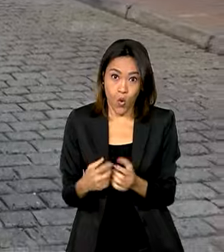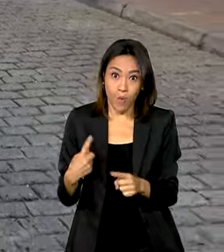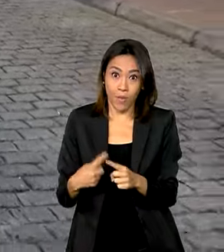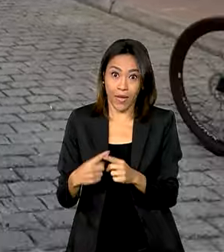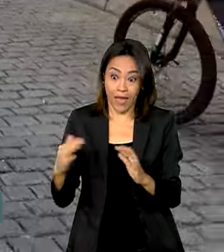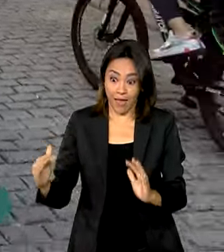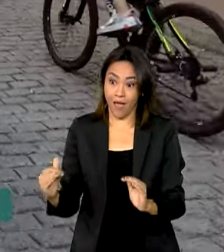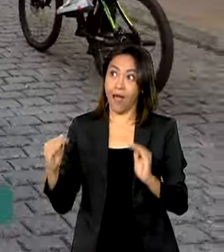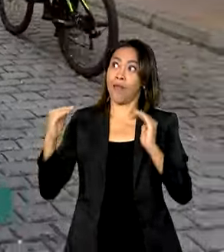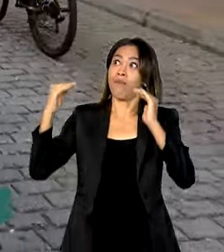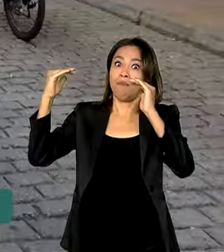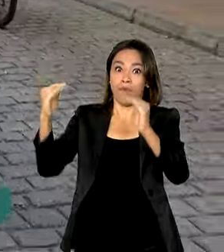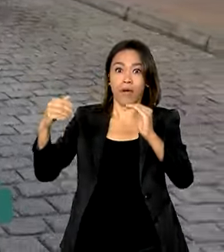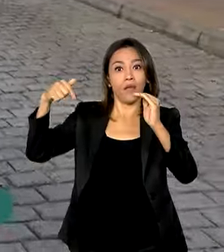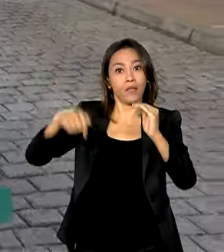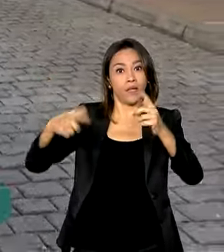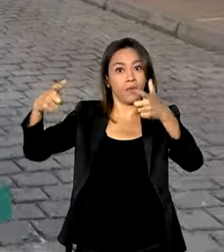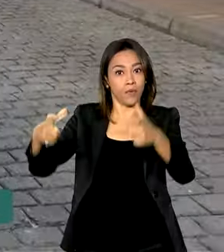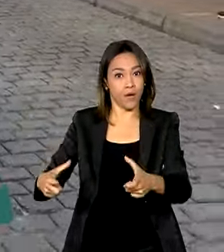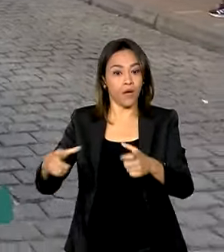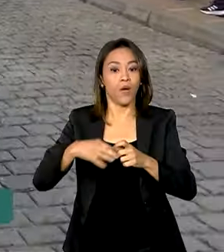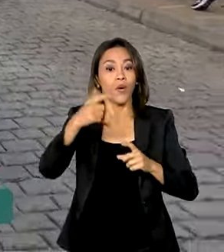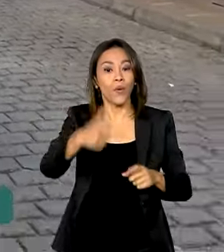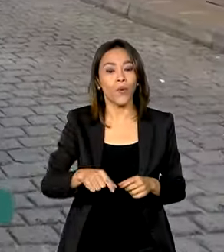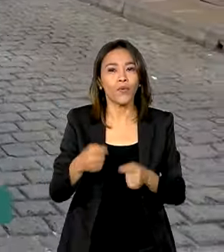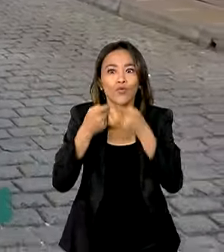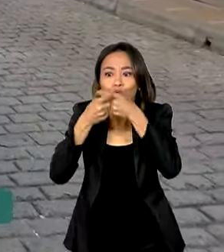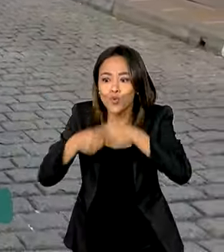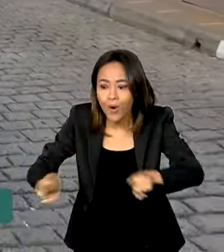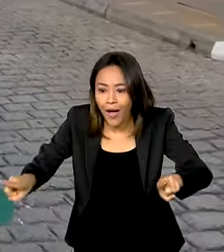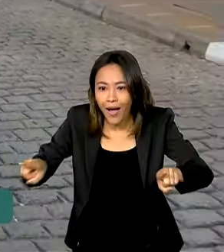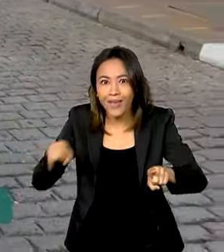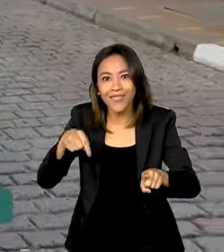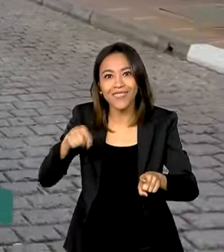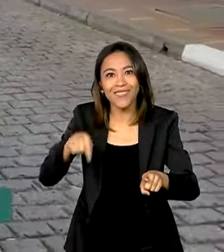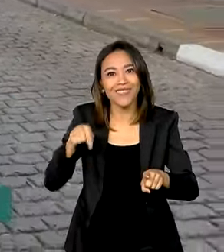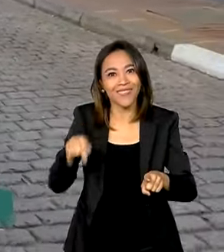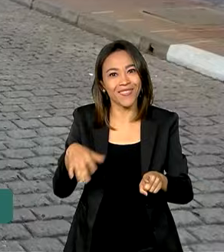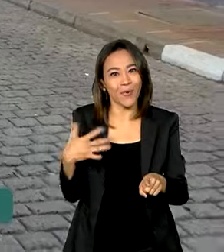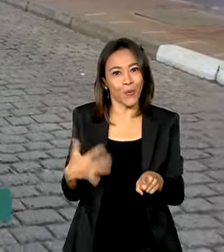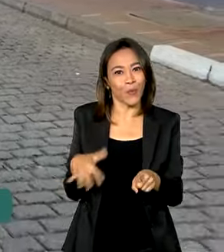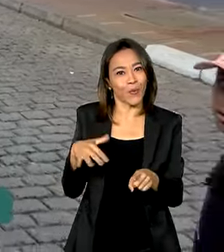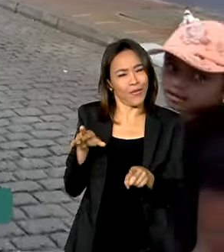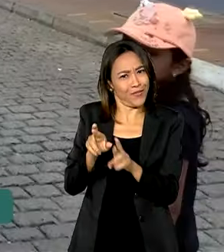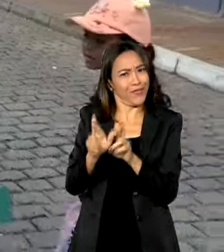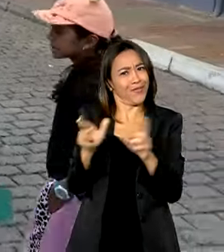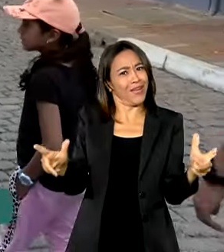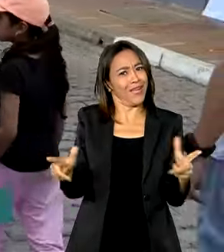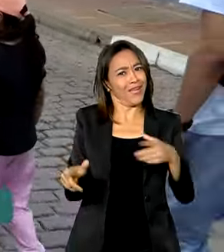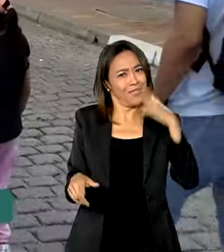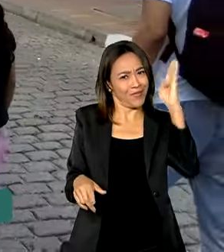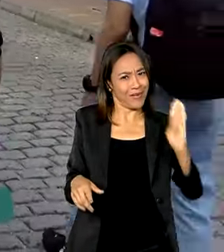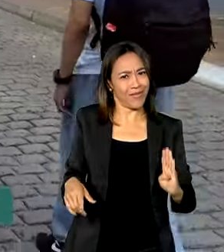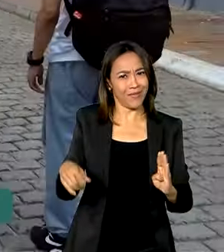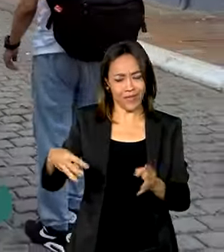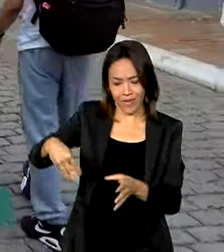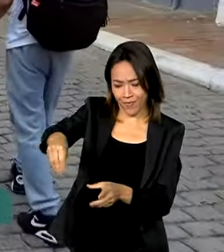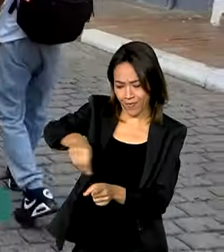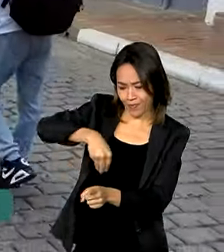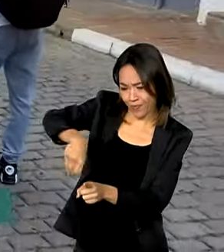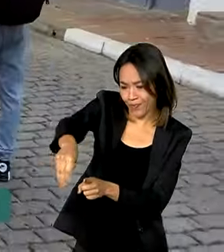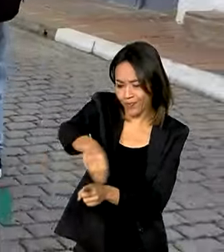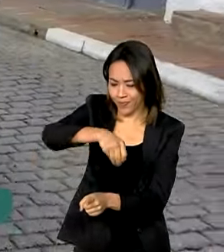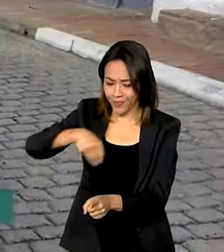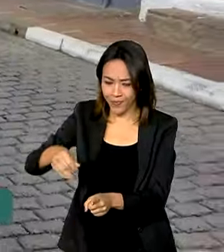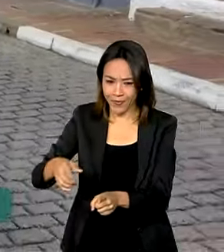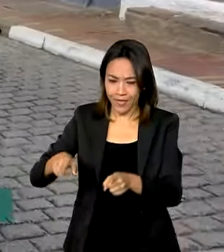altitude. Outra coisa curiosa é o churrasco. Chamado de assado, ele geralmente é marinado em temperos e feito